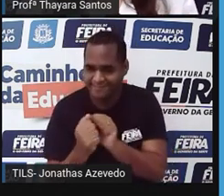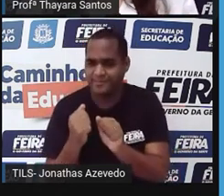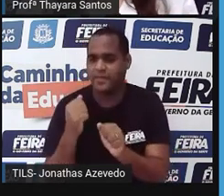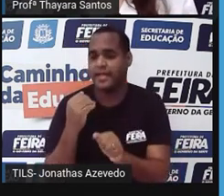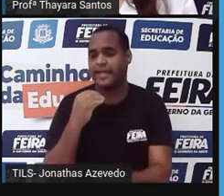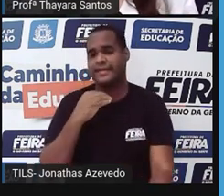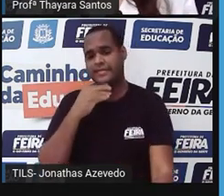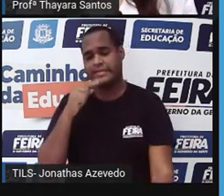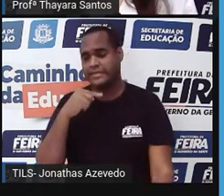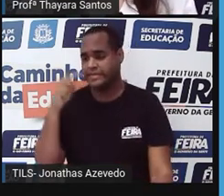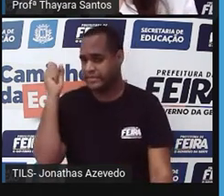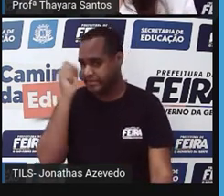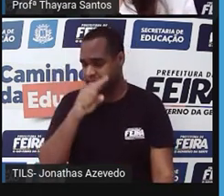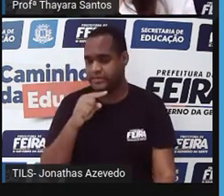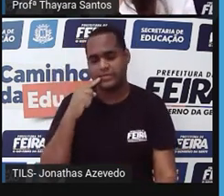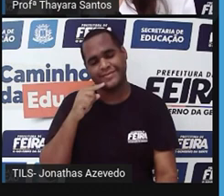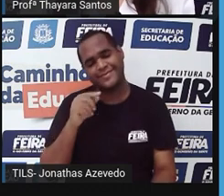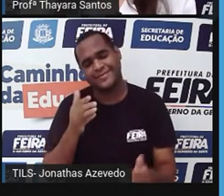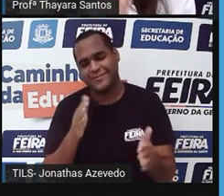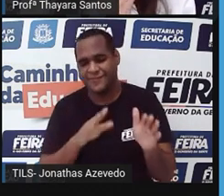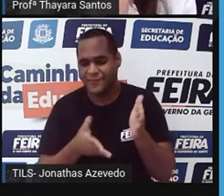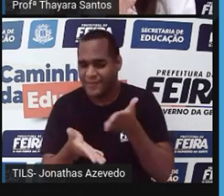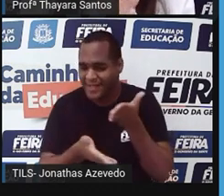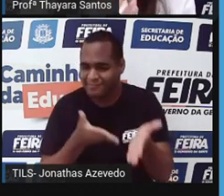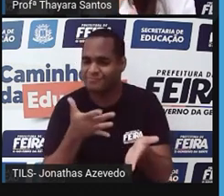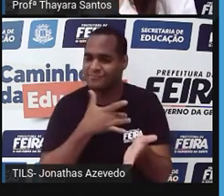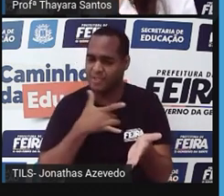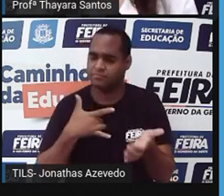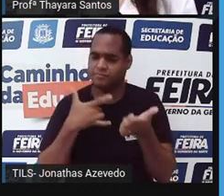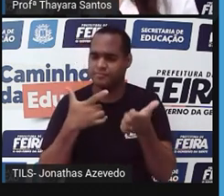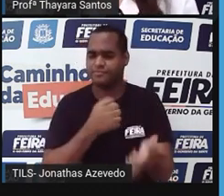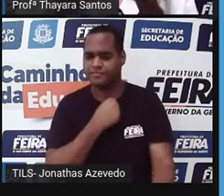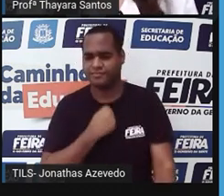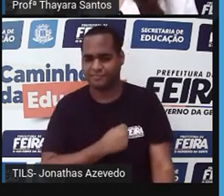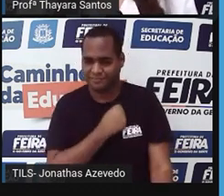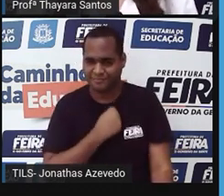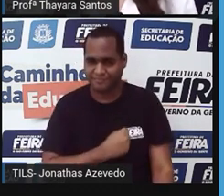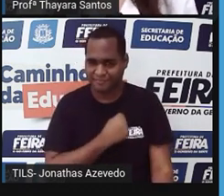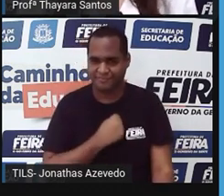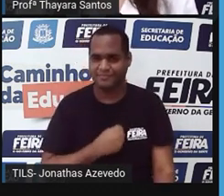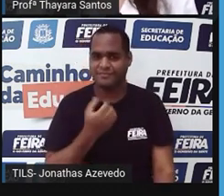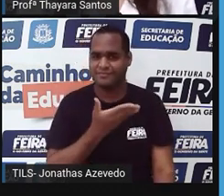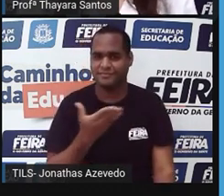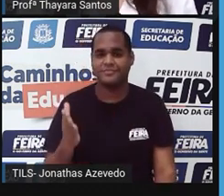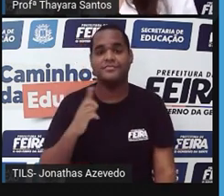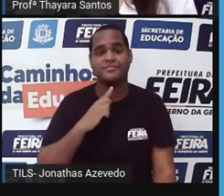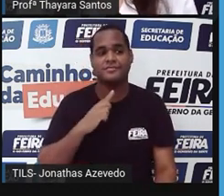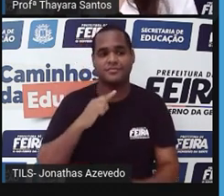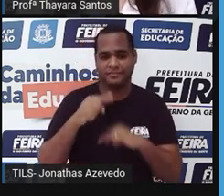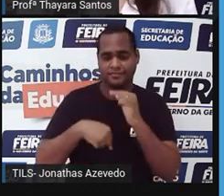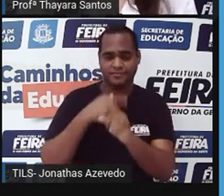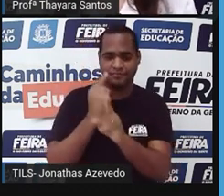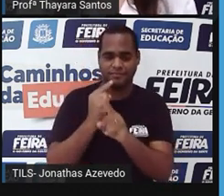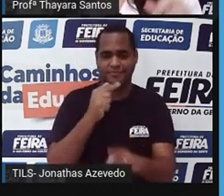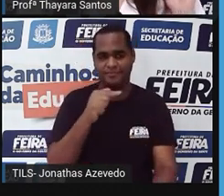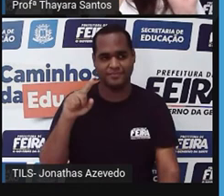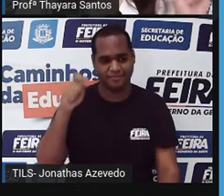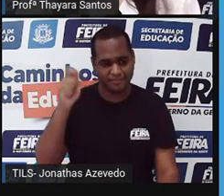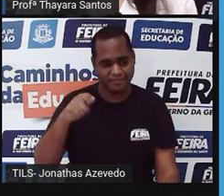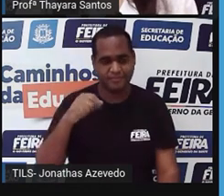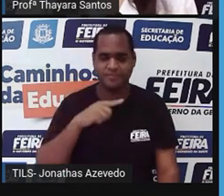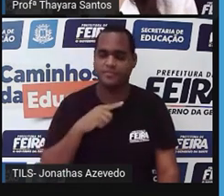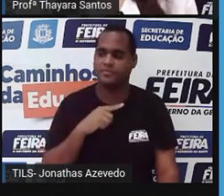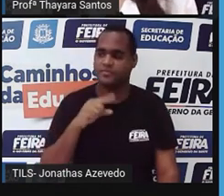tirar dúvidas. Se cuidem. Eu vou estar aqui morrendo saudade de vocês. Mas eu sei que a gente já tem um encontro marcado na próxima aula. Então,